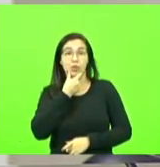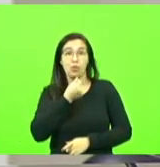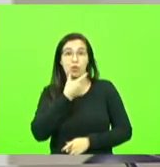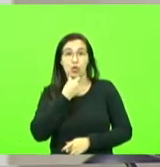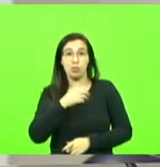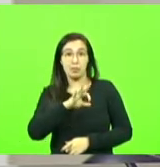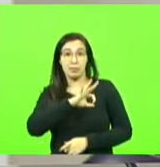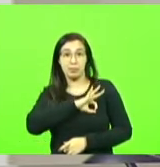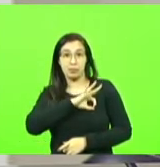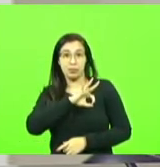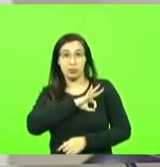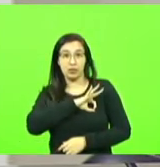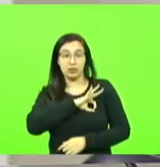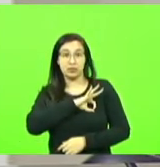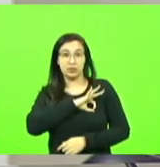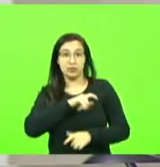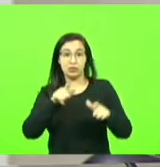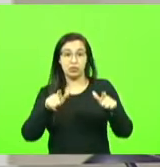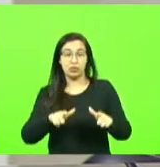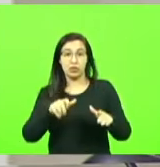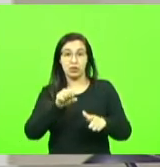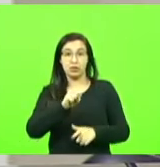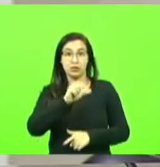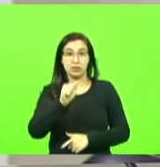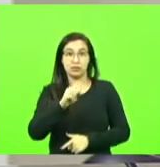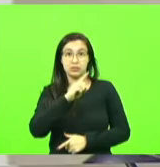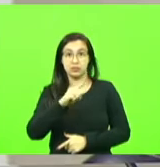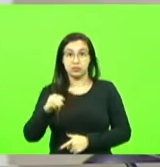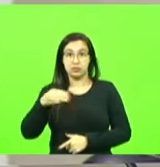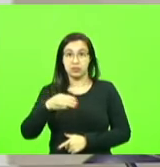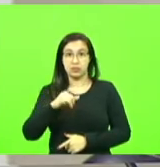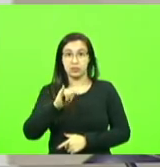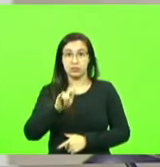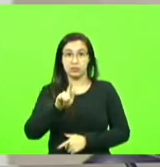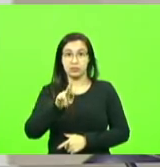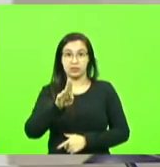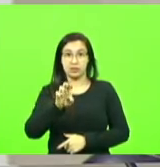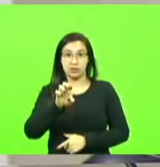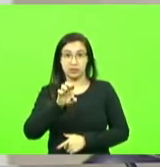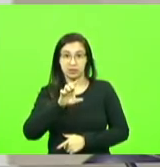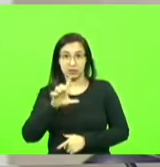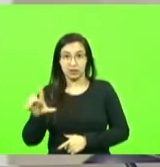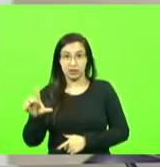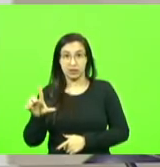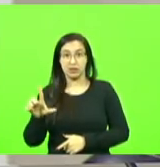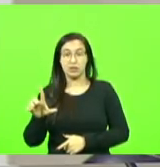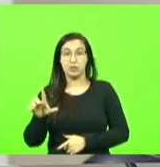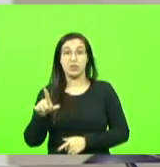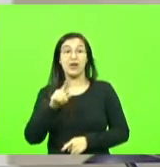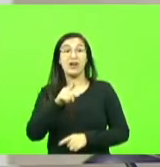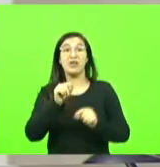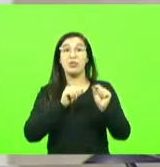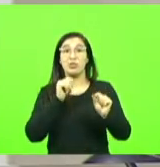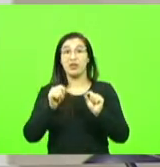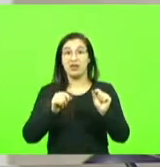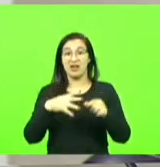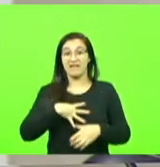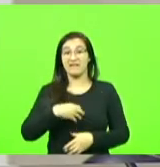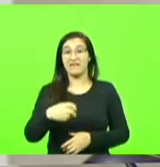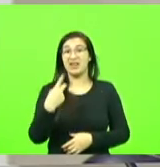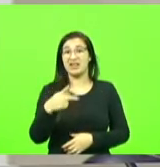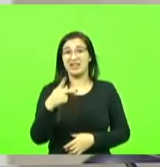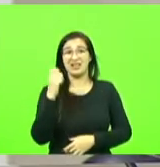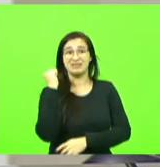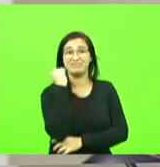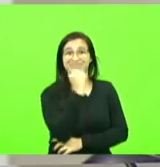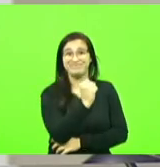em São Miguel do Oeste que foi infelizmente assassinado pela própria filha e eu confesso ia falar